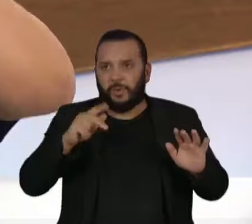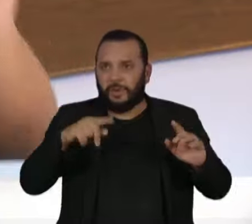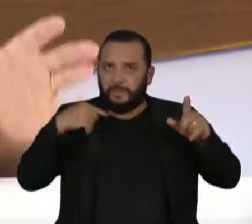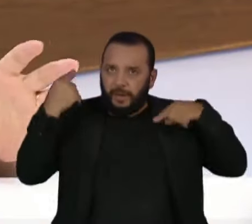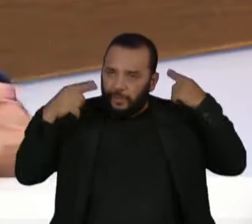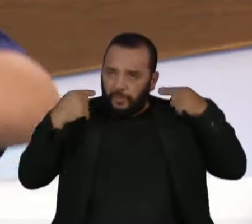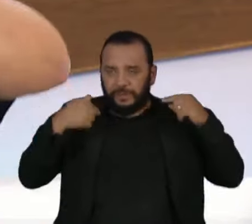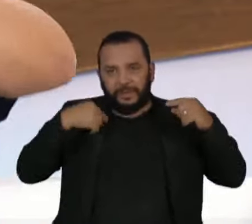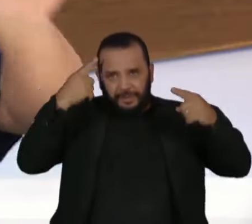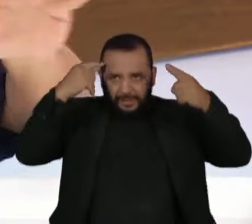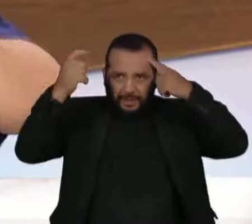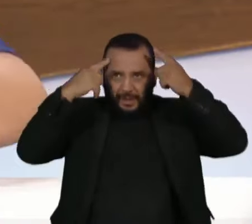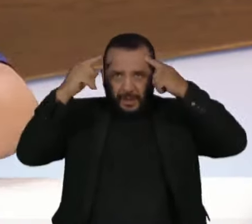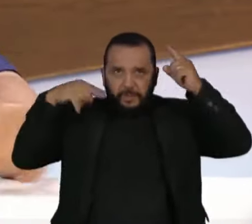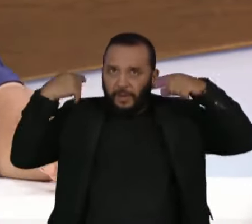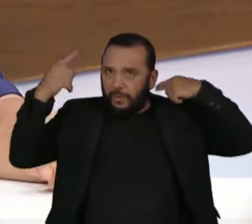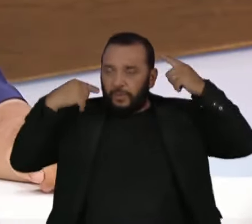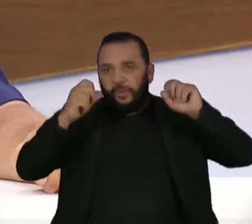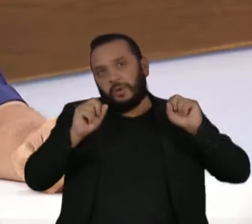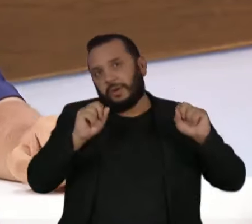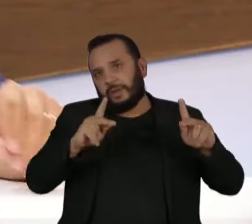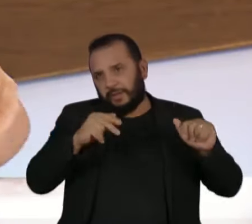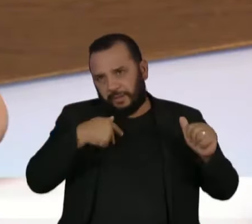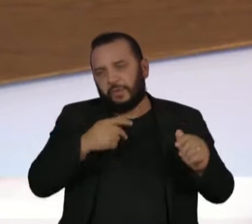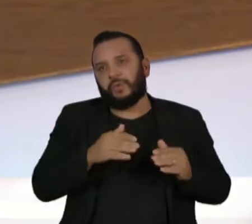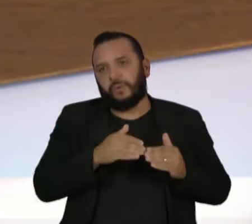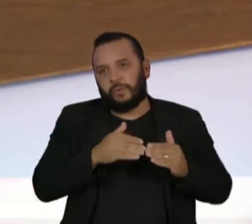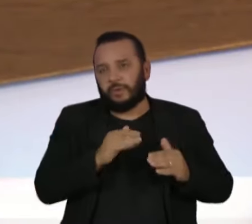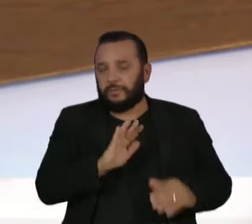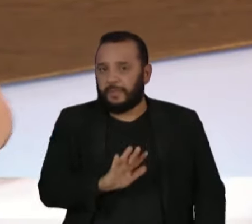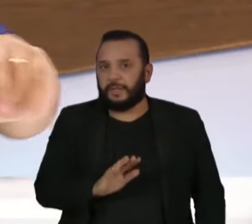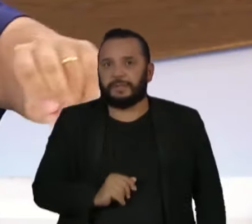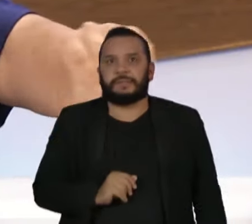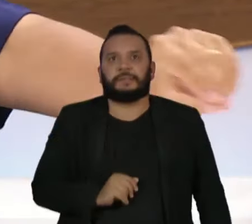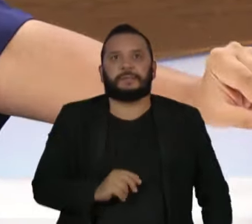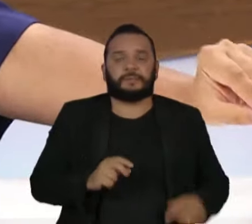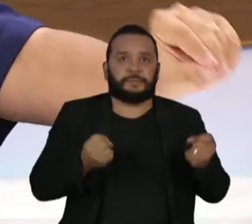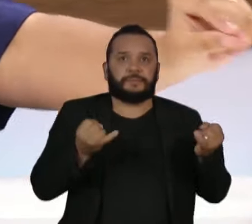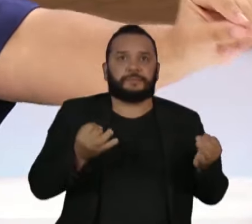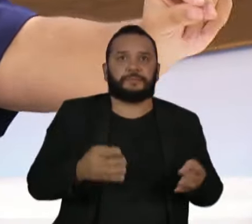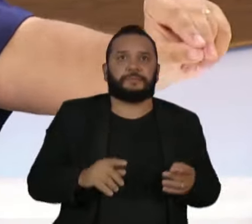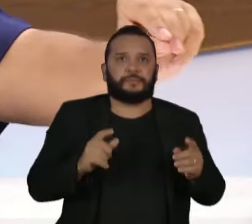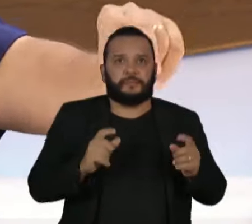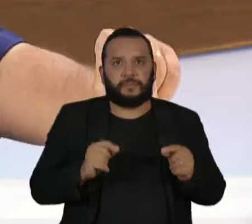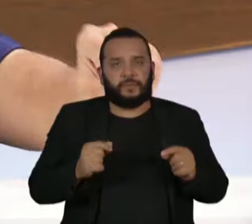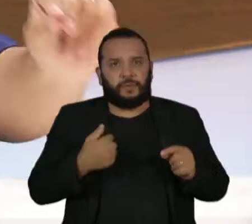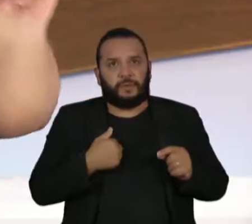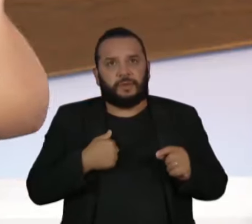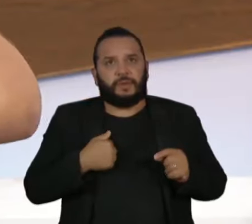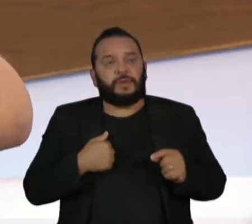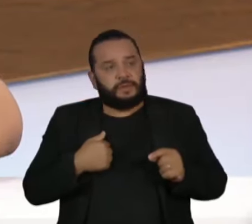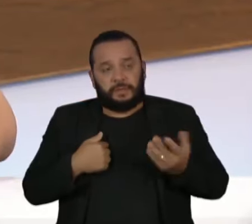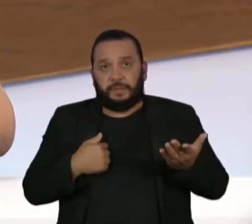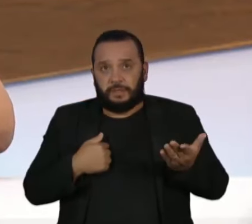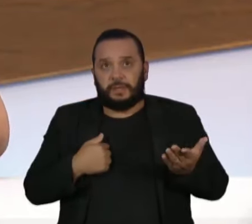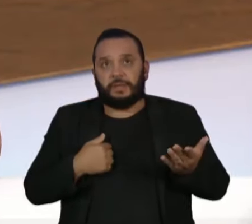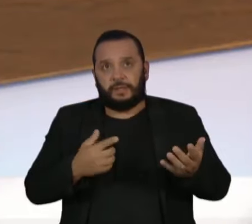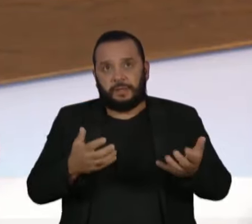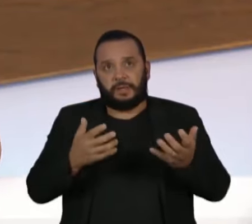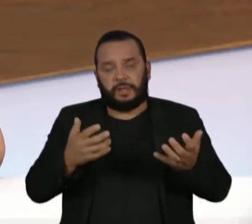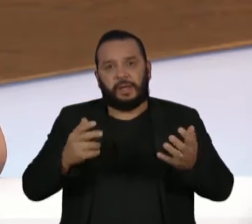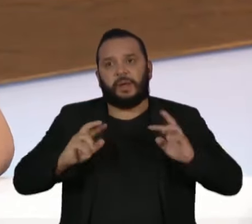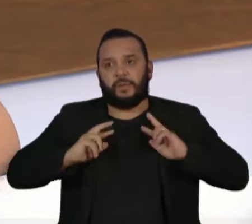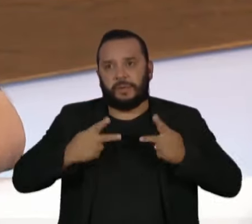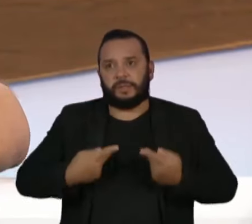bobagem, que ele tem muita ideia maluca. Tudo bem, eu subscrevo isso. Mas ele fala assim, e o mandato da SpaceX é tornar a